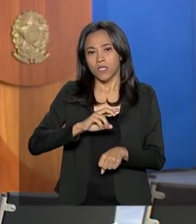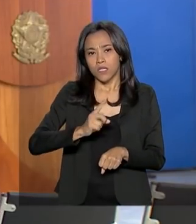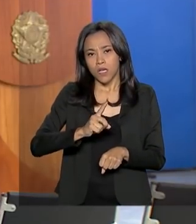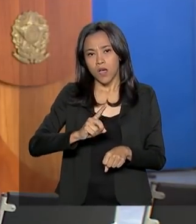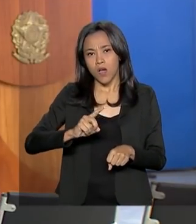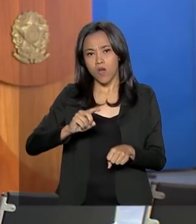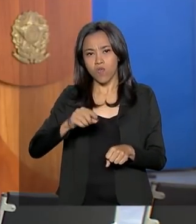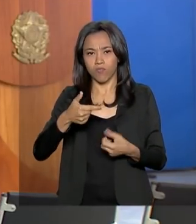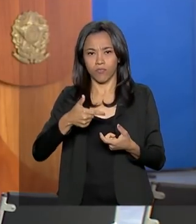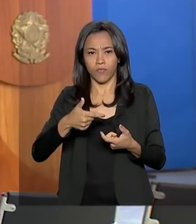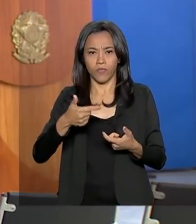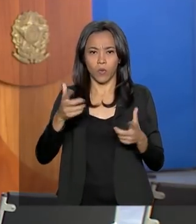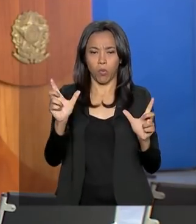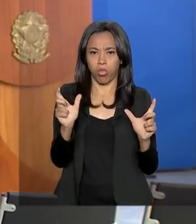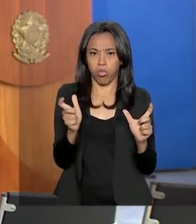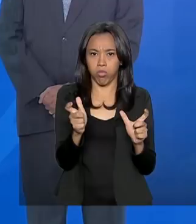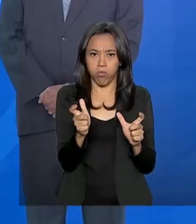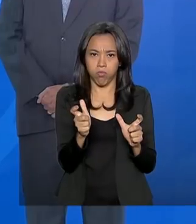Onyx Lorenzoni.